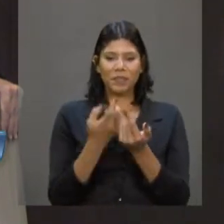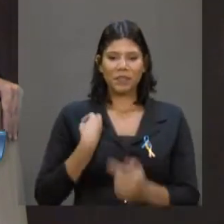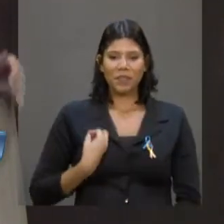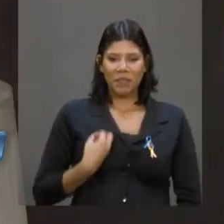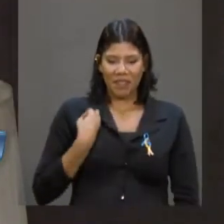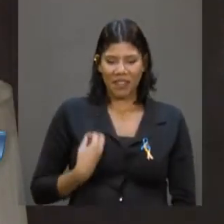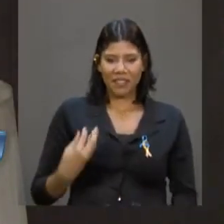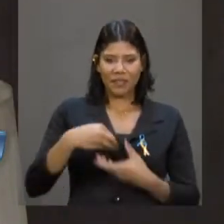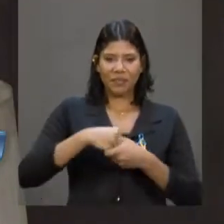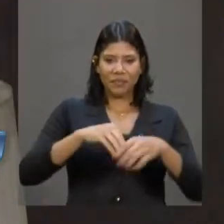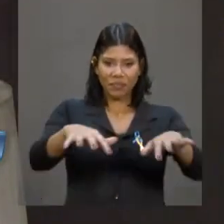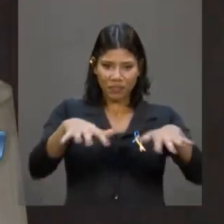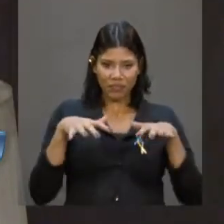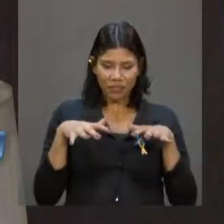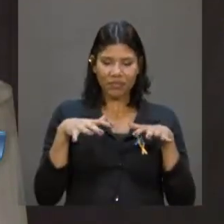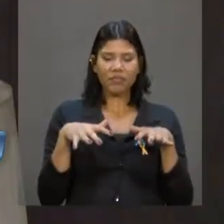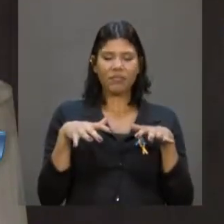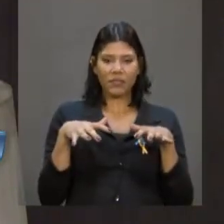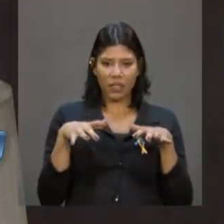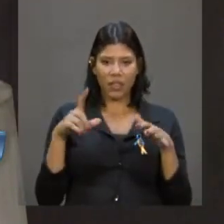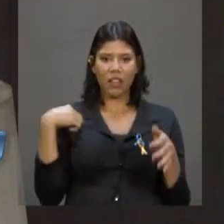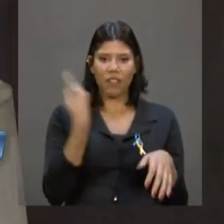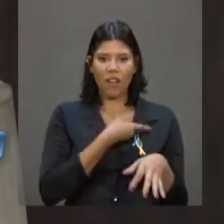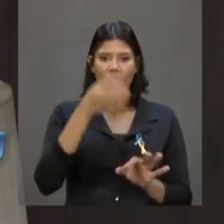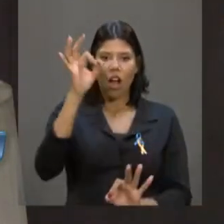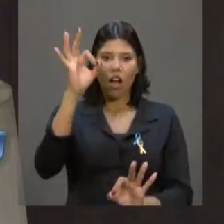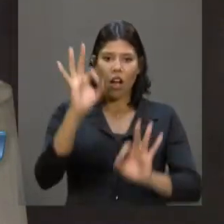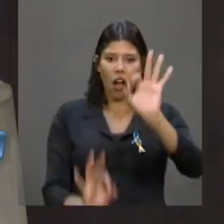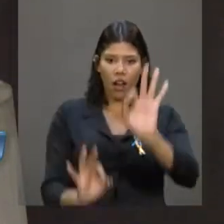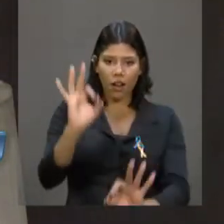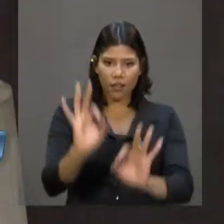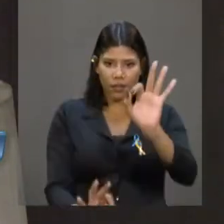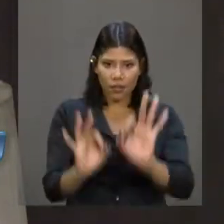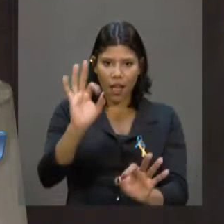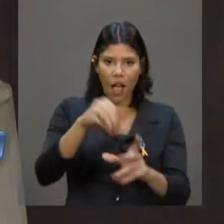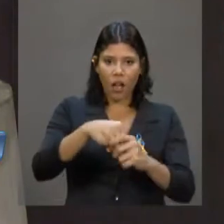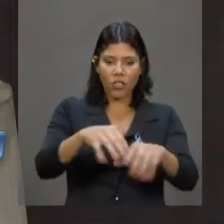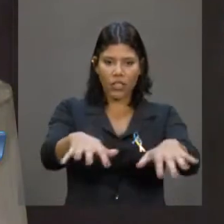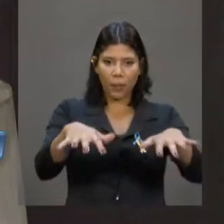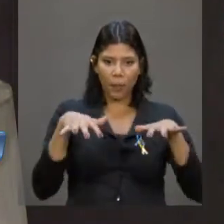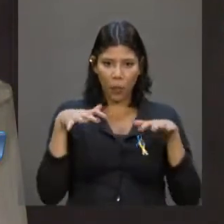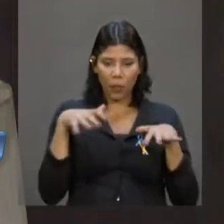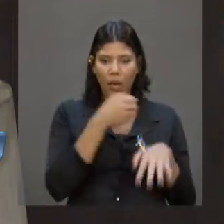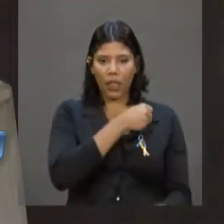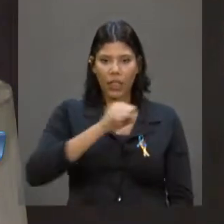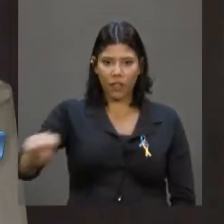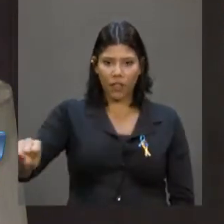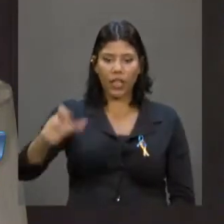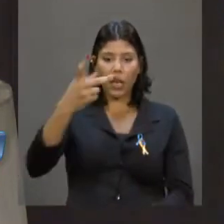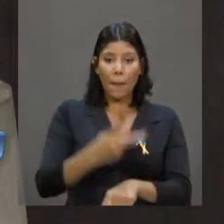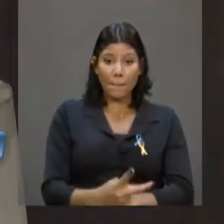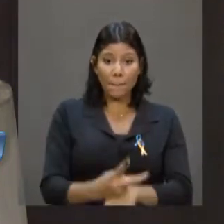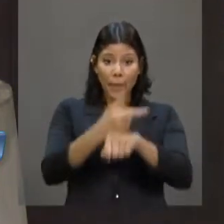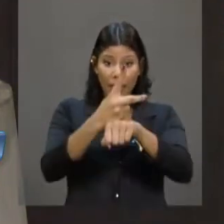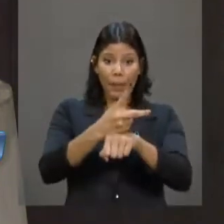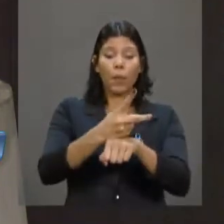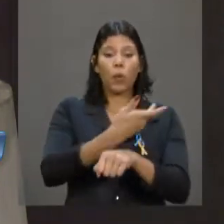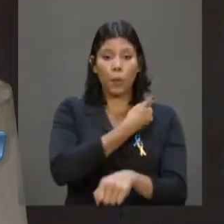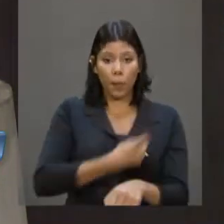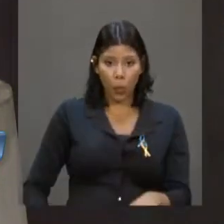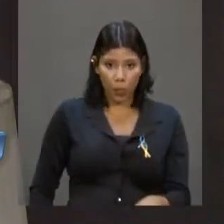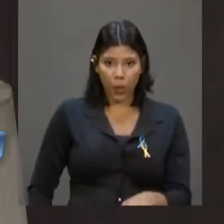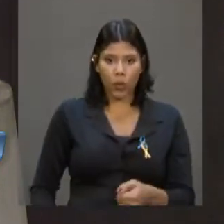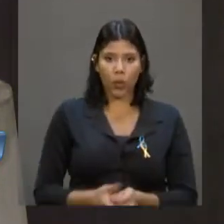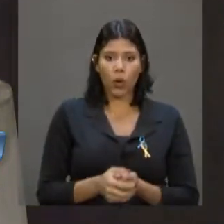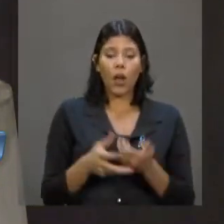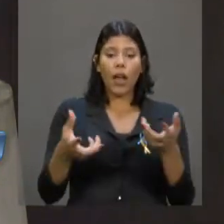públicas que a nossa frente vai fazer em defesa do patrimônio público. E eu queria,